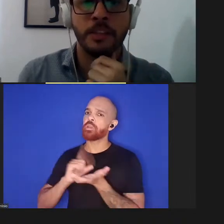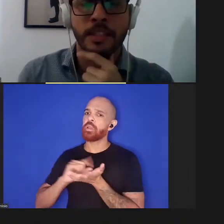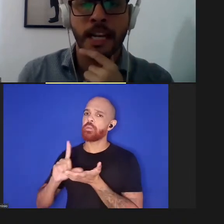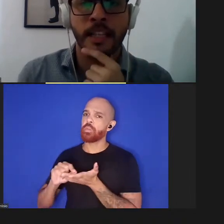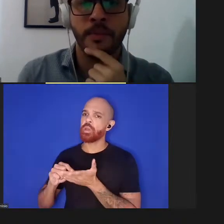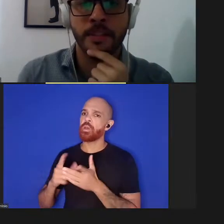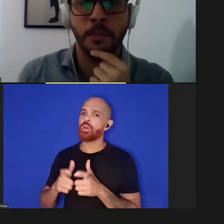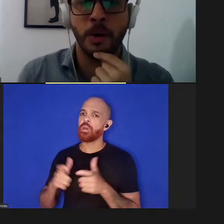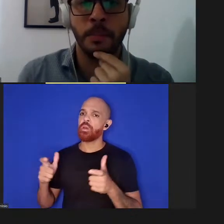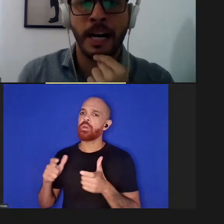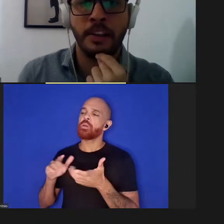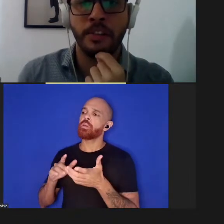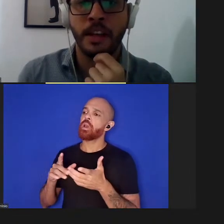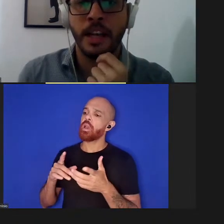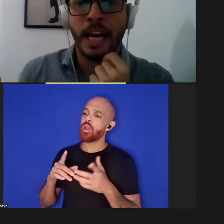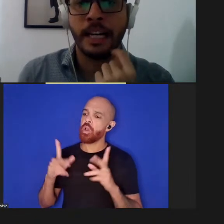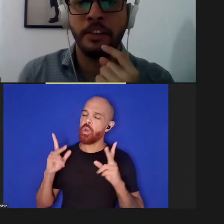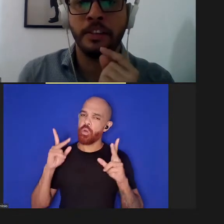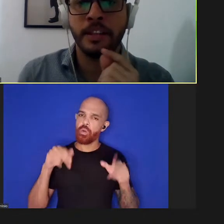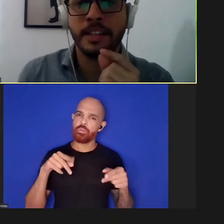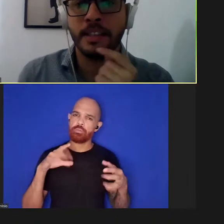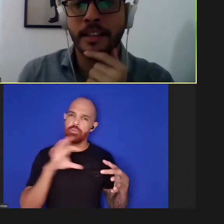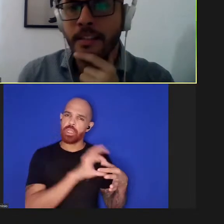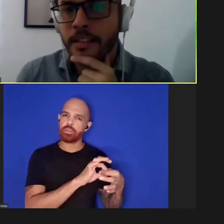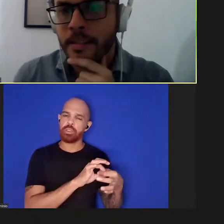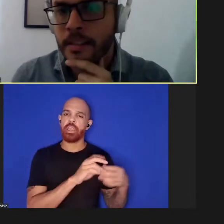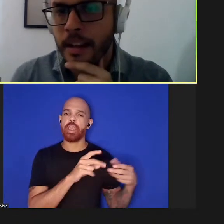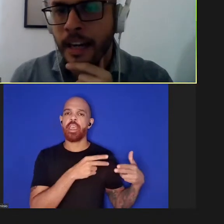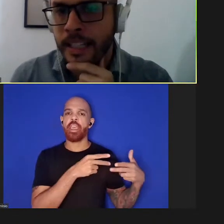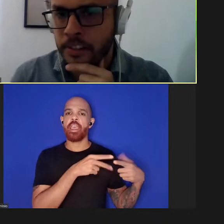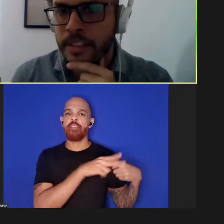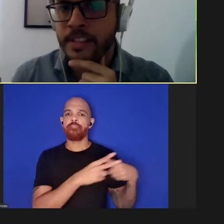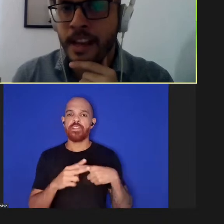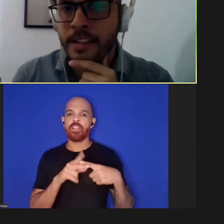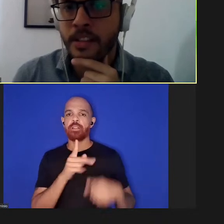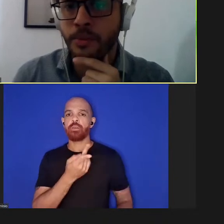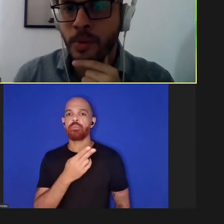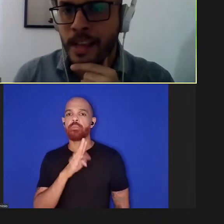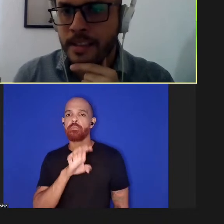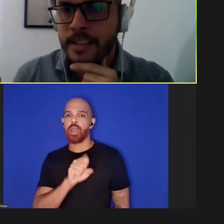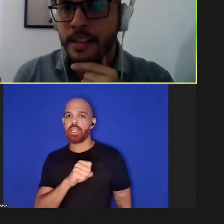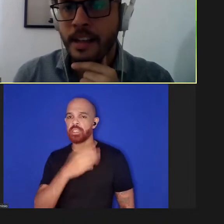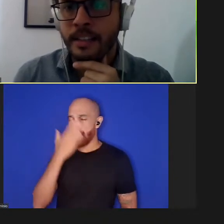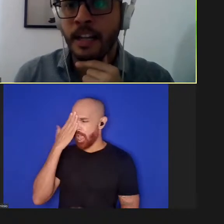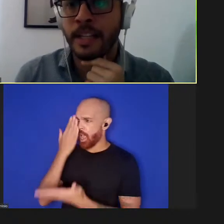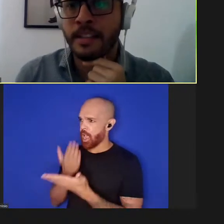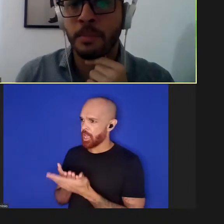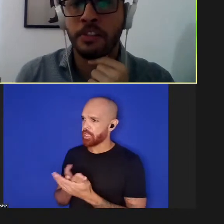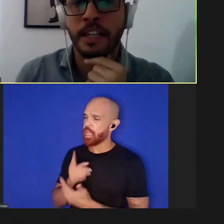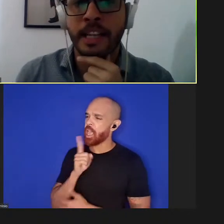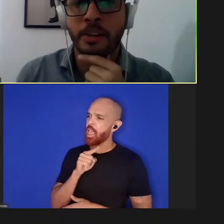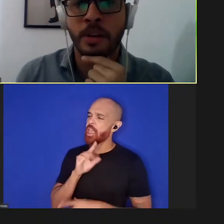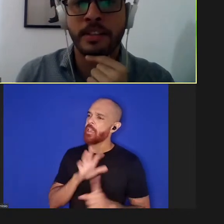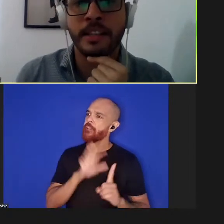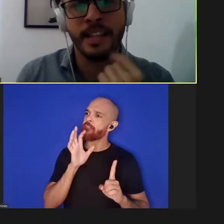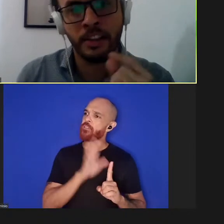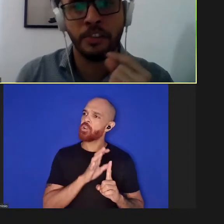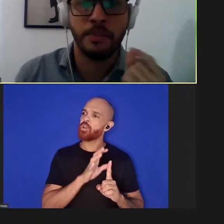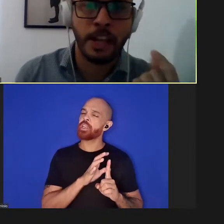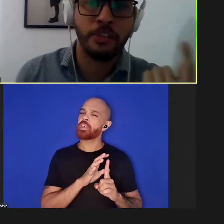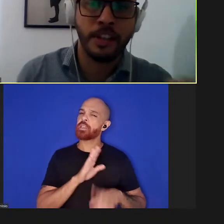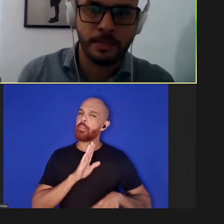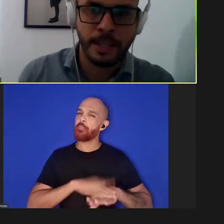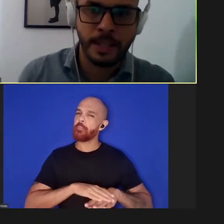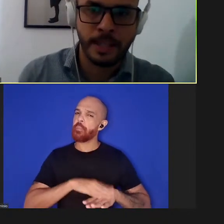à revisão por páreos acredita-se ter sido influência na avaliação mais criteriosa desses